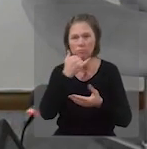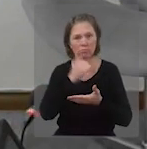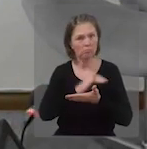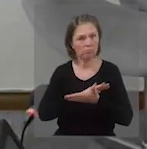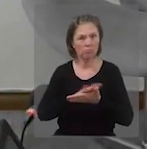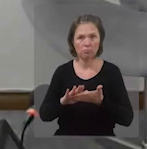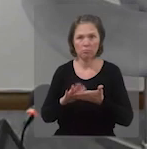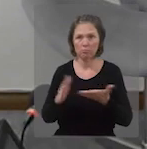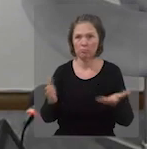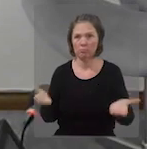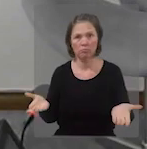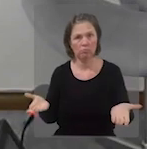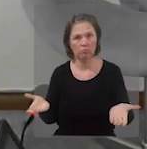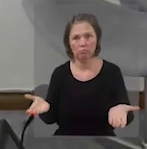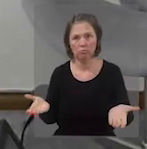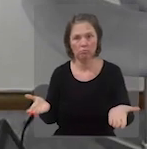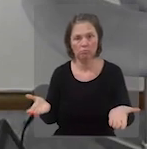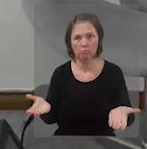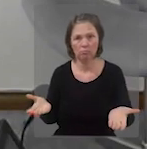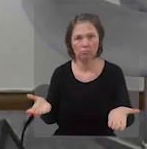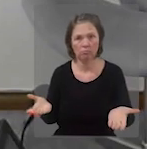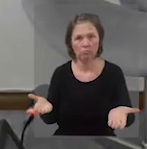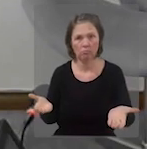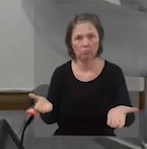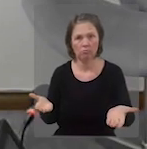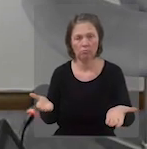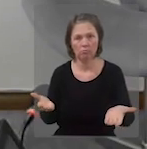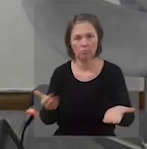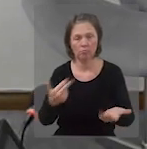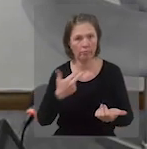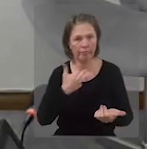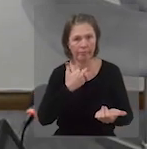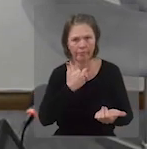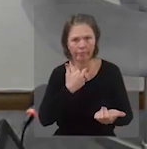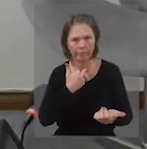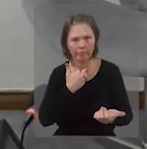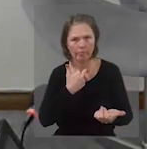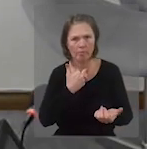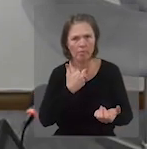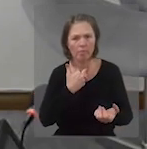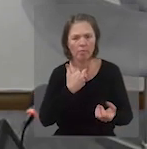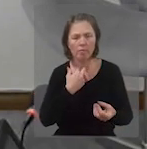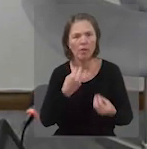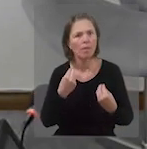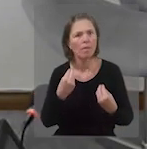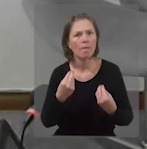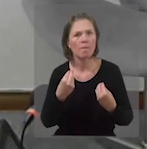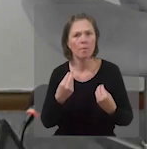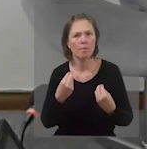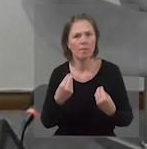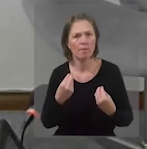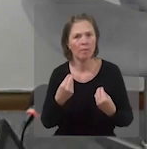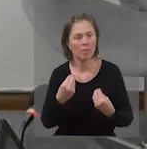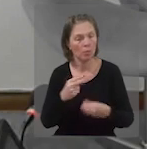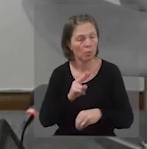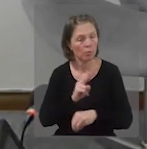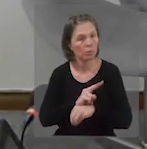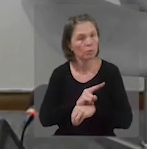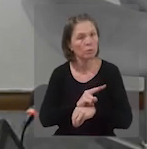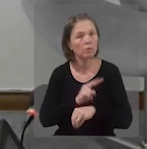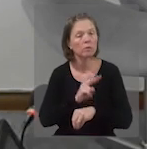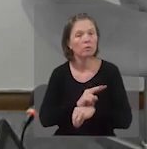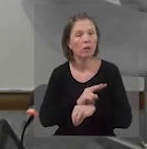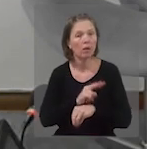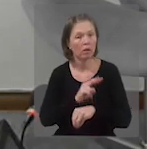se eu não sei perdoar aquele que me ofende, que vem implorar perdão, que vem pedir perdão, que é paz comigo, eu digo,